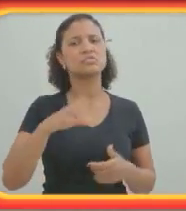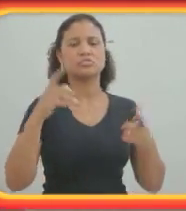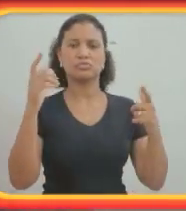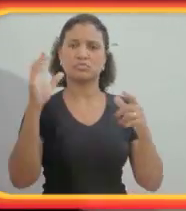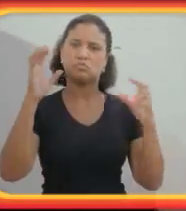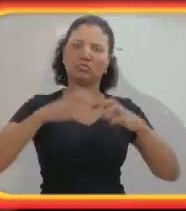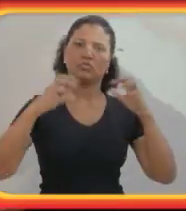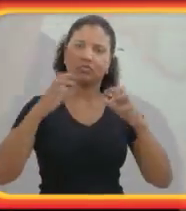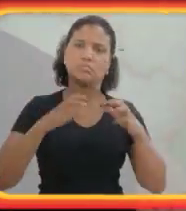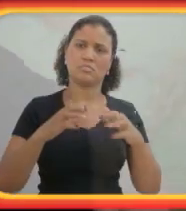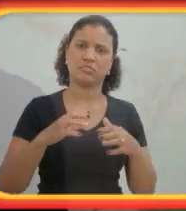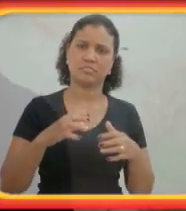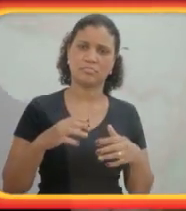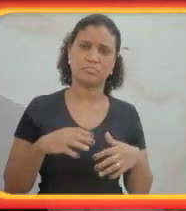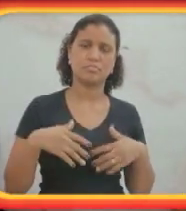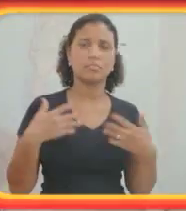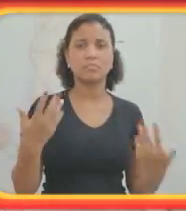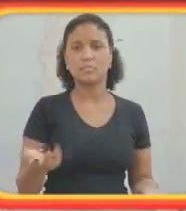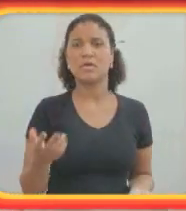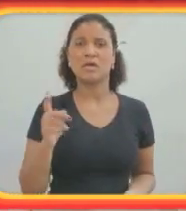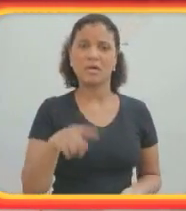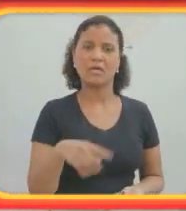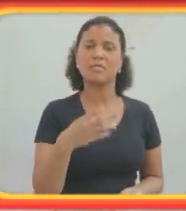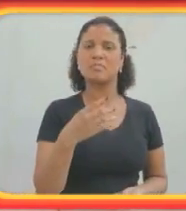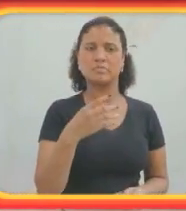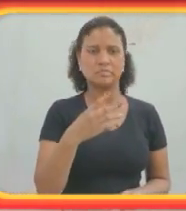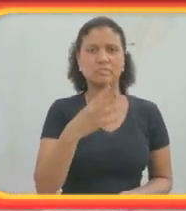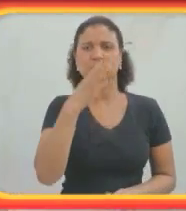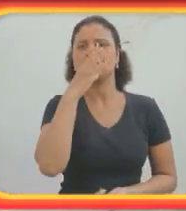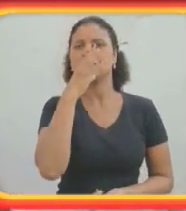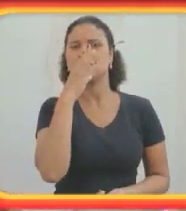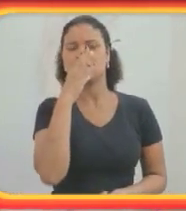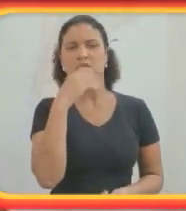lugar que eu queria ver sem chuva. Por outro lado,